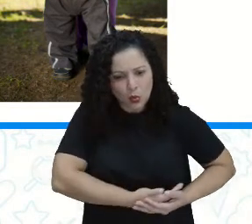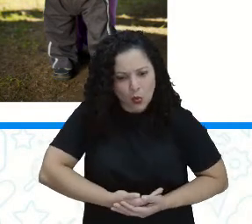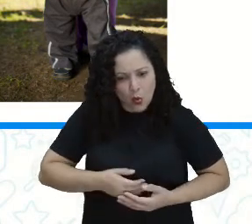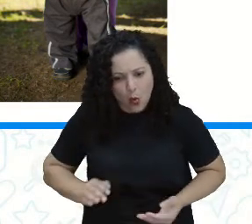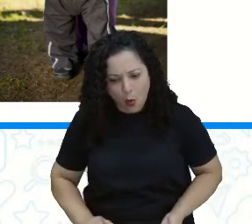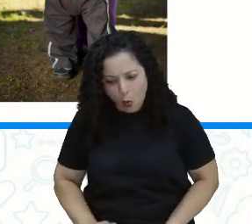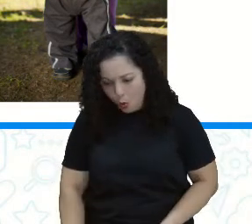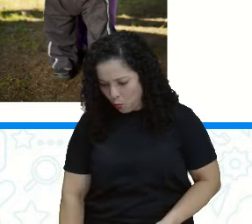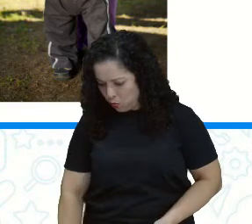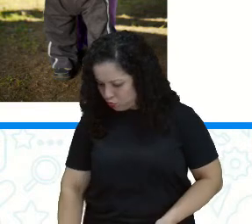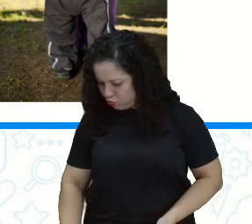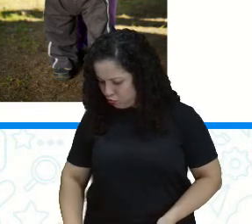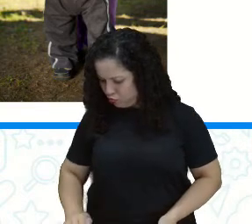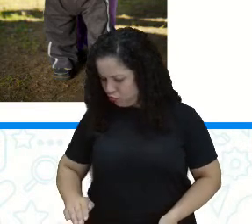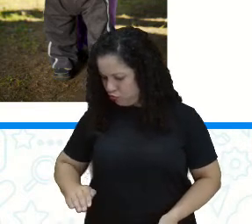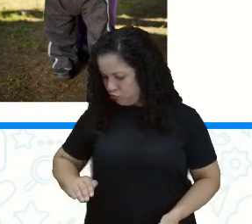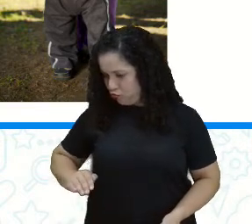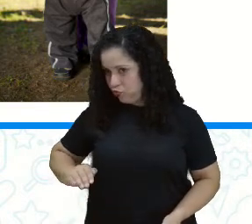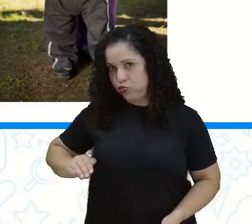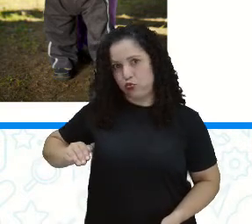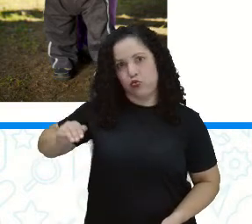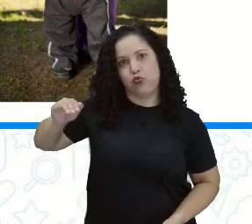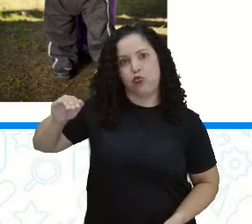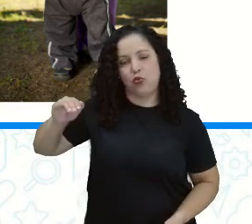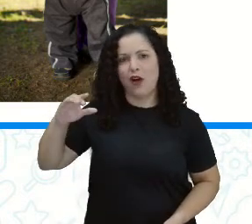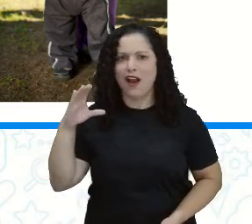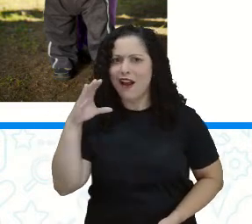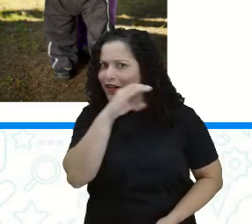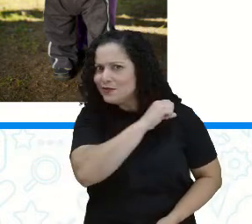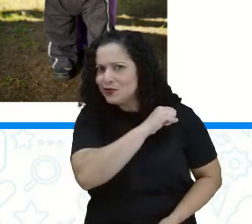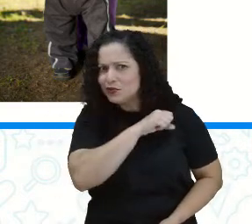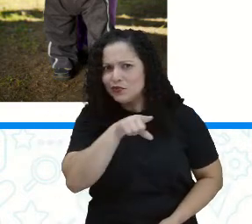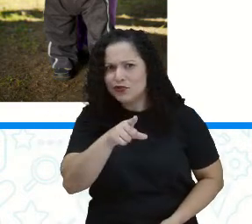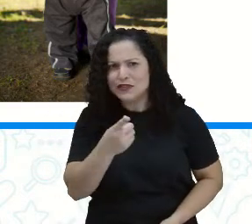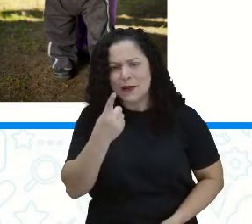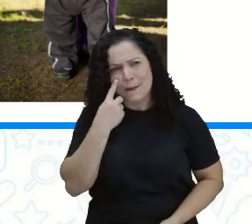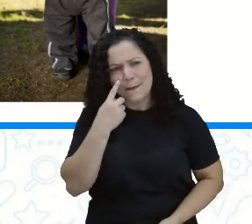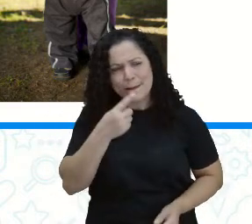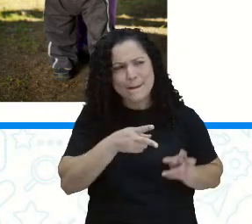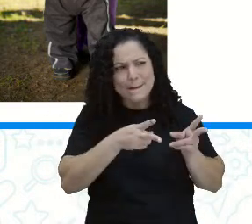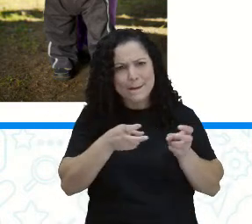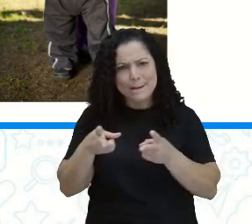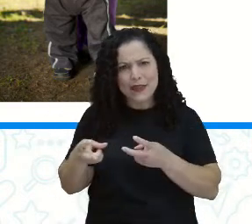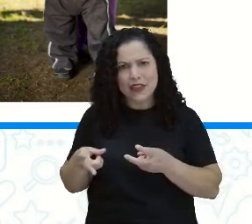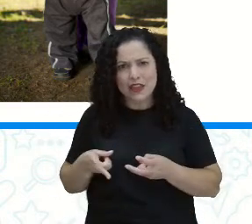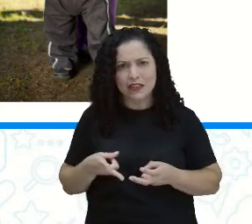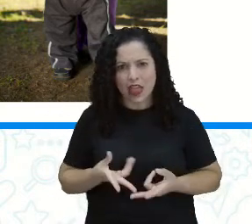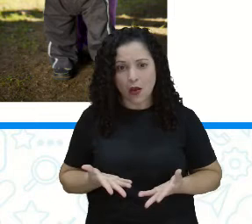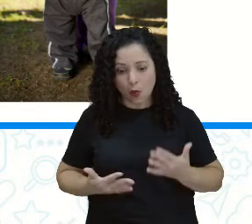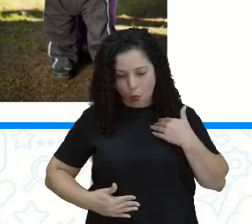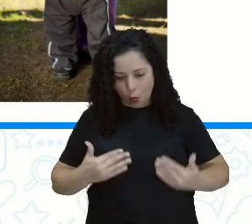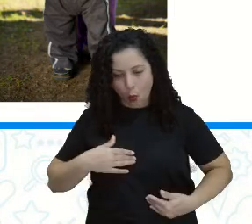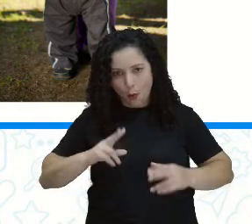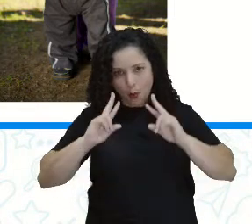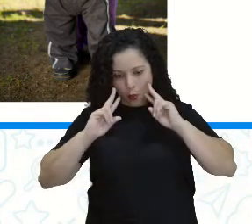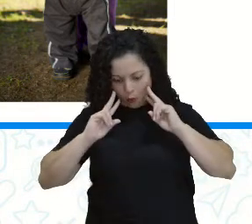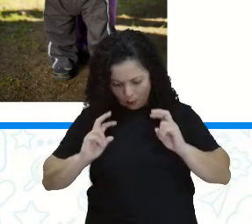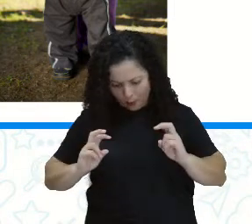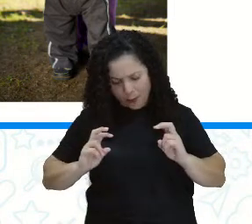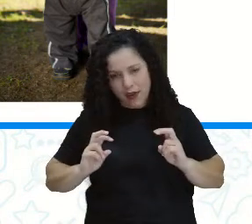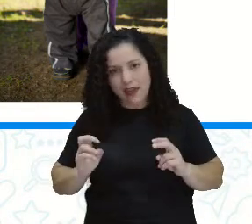seu caso, você está aí crescendo, percebe que você está crescendo rápido. Suas roupas, os seus